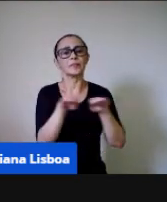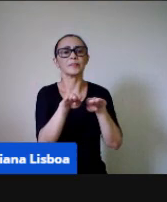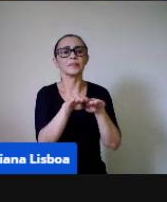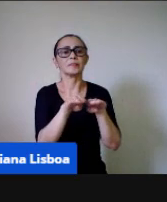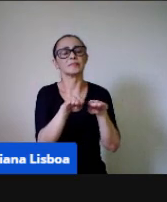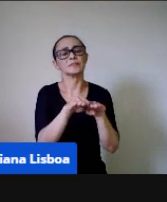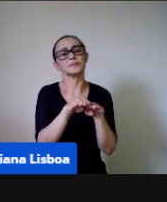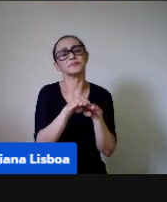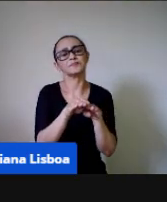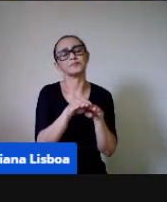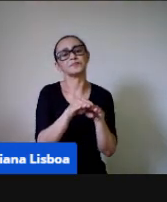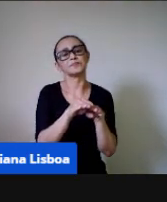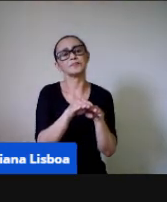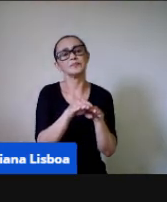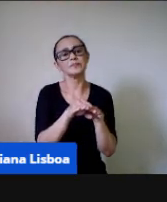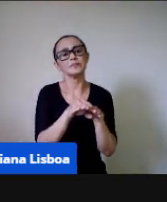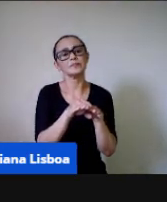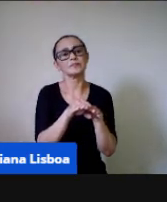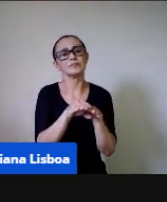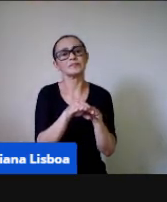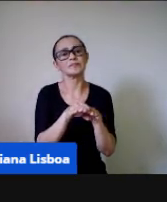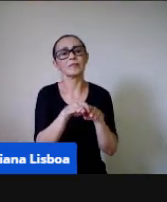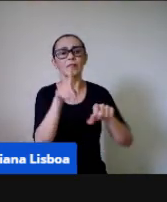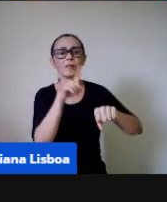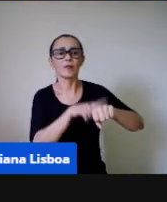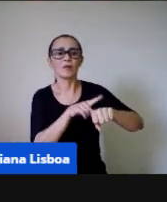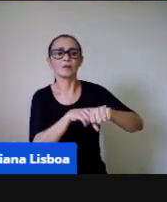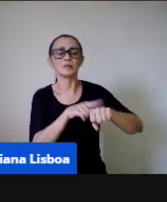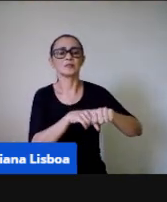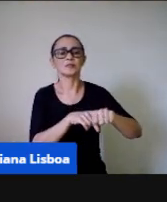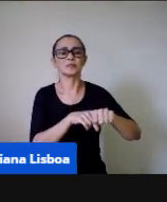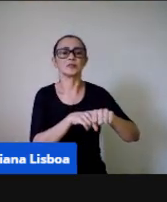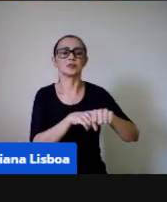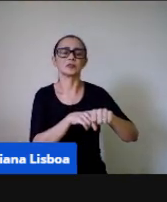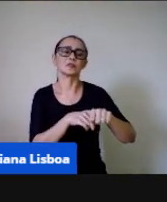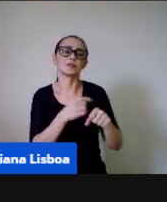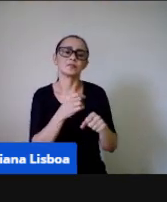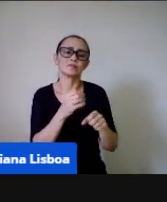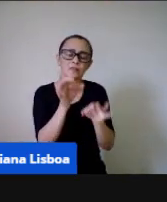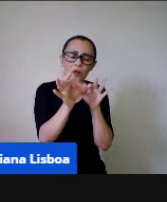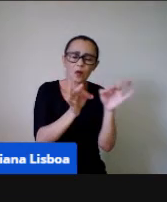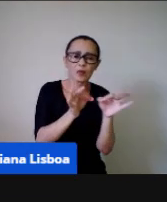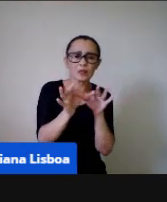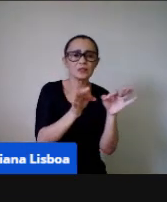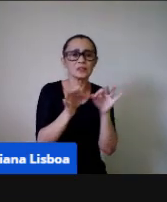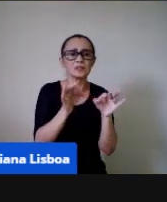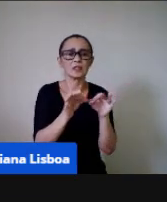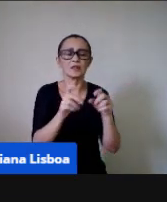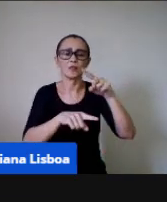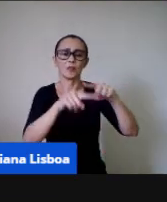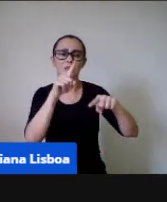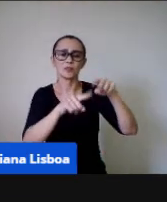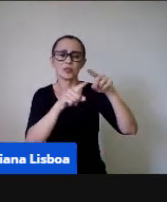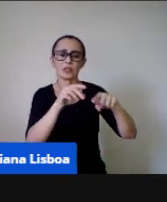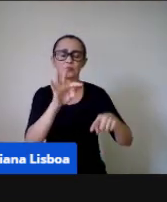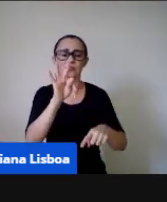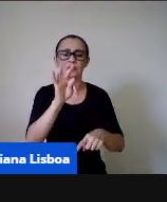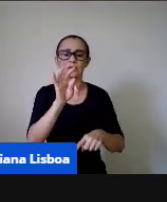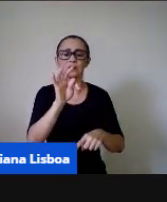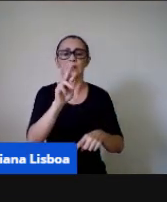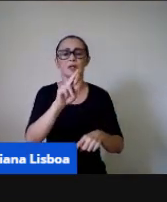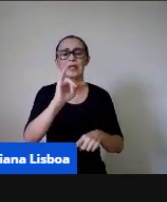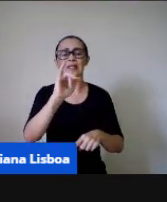situações que as crianças possam criar e construir objetos tridimensionais, então, isso nós estamos